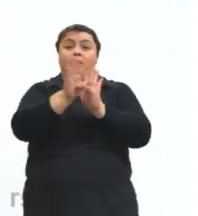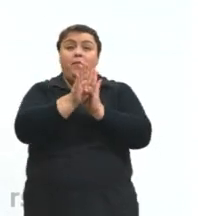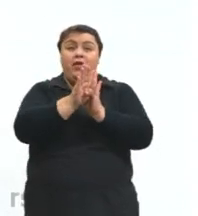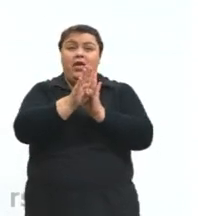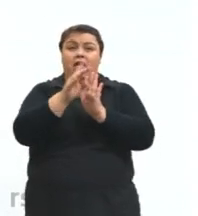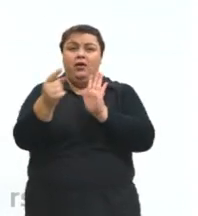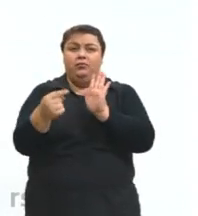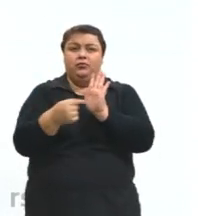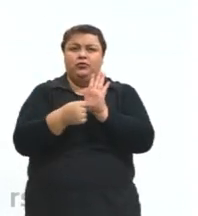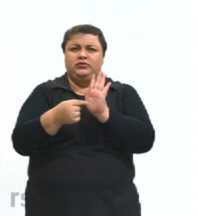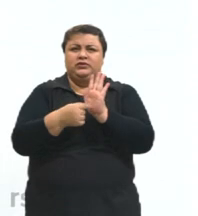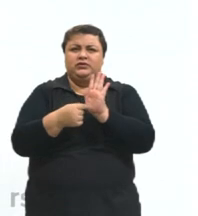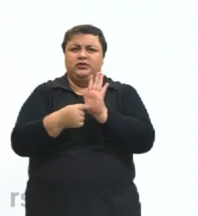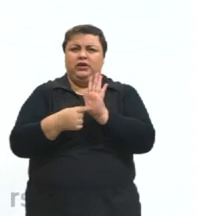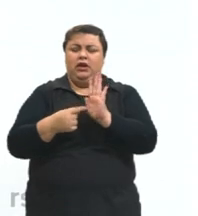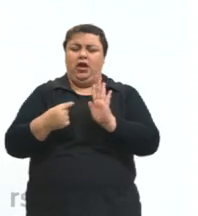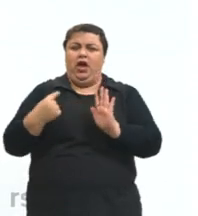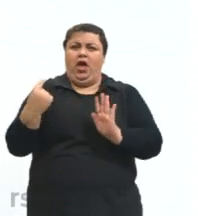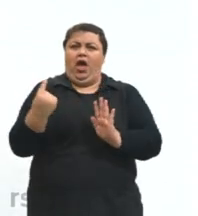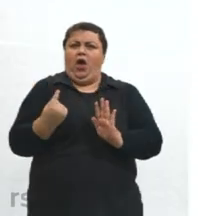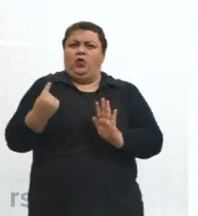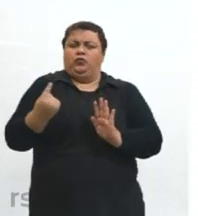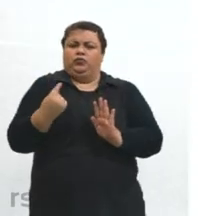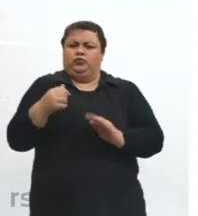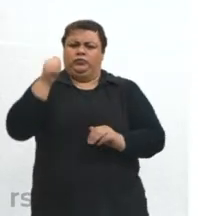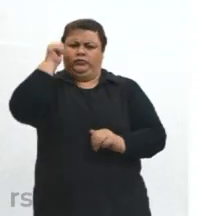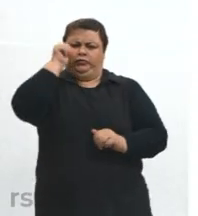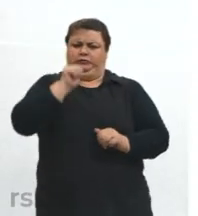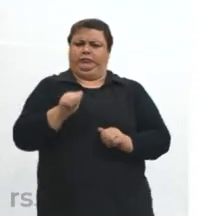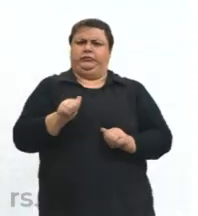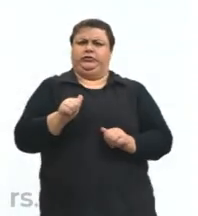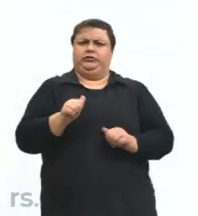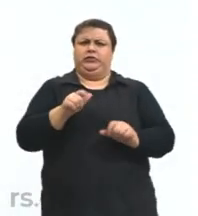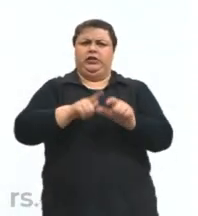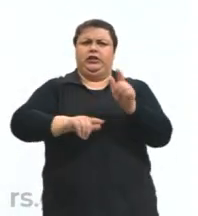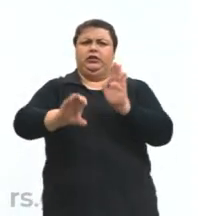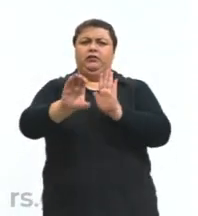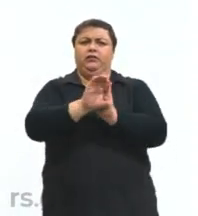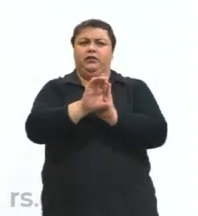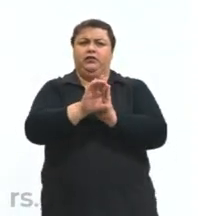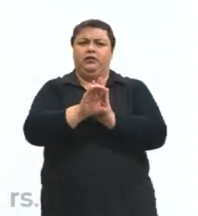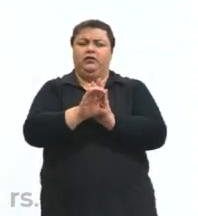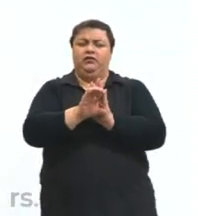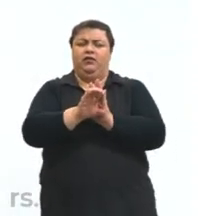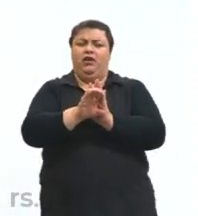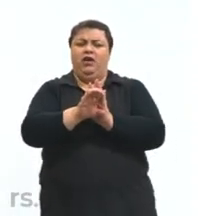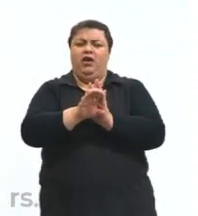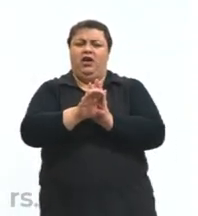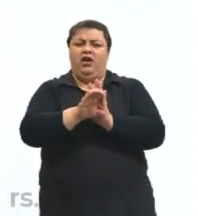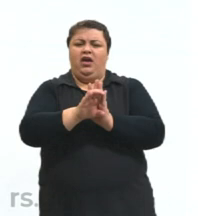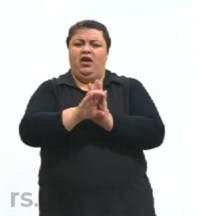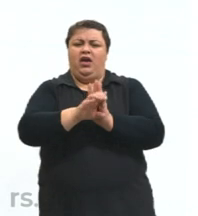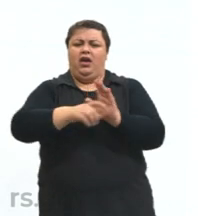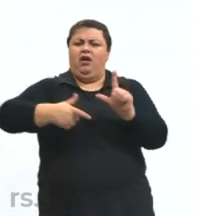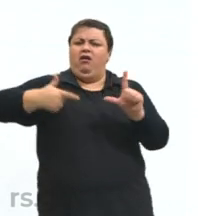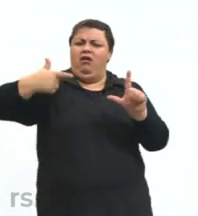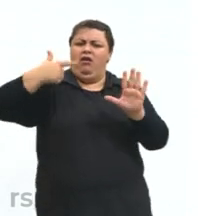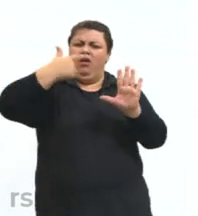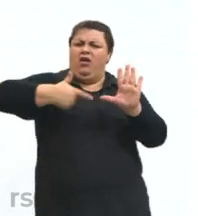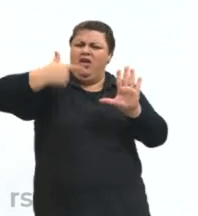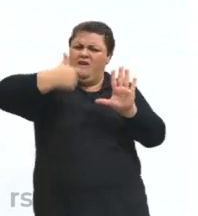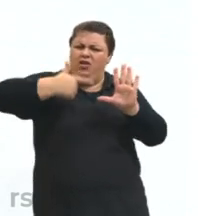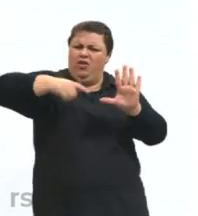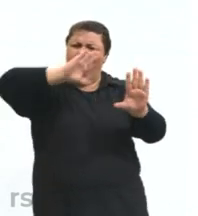a autonomia feminina letra C ironizar as condições de